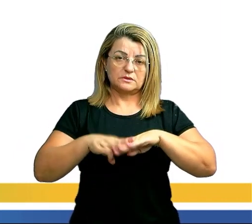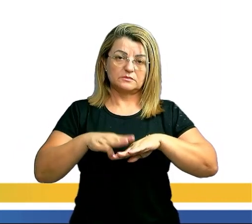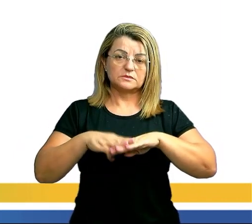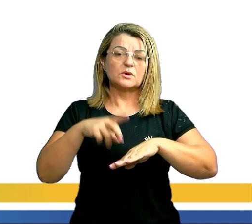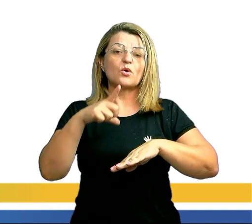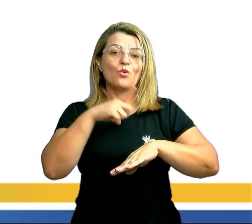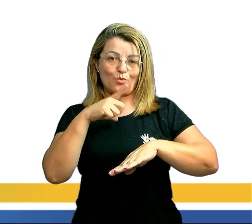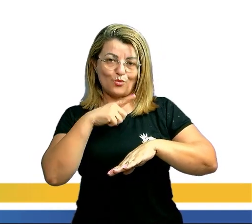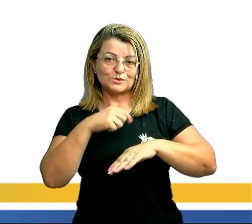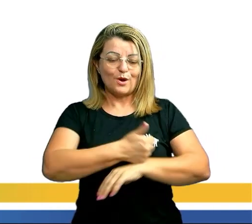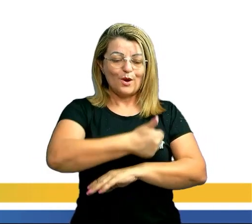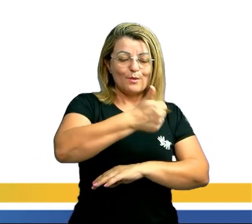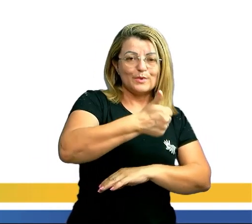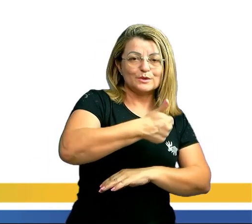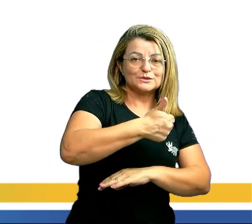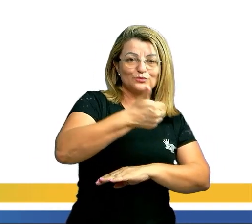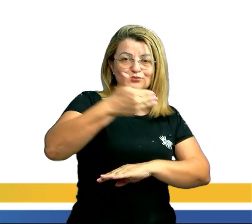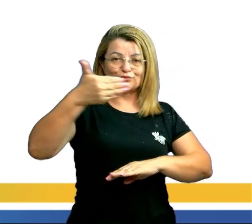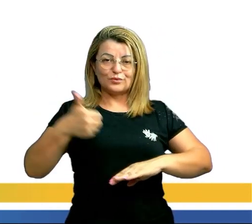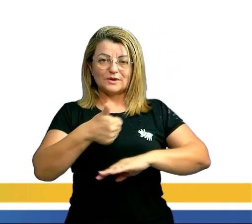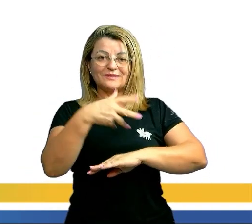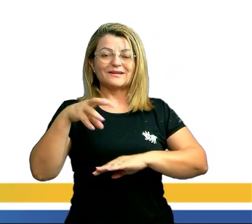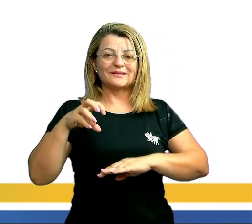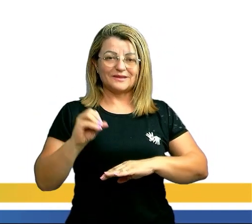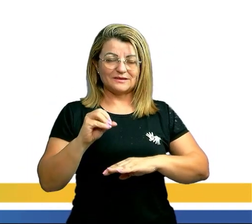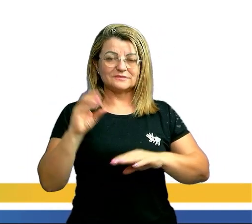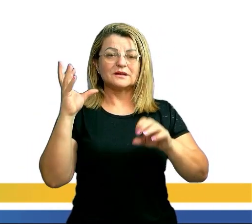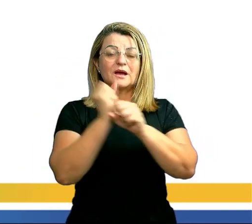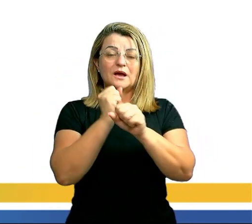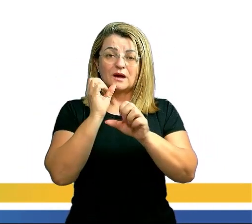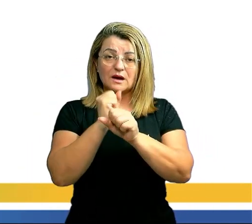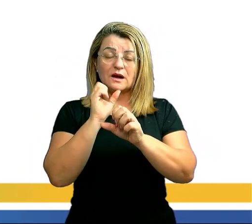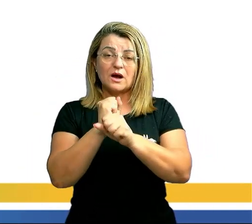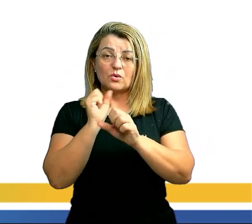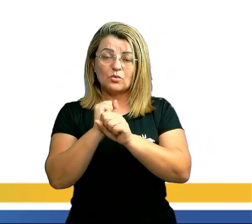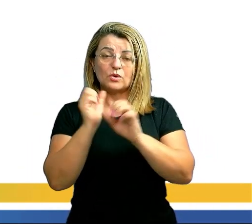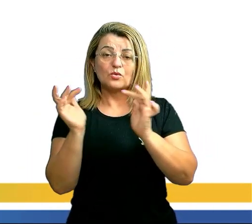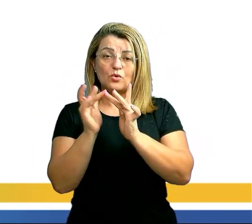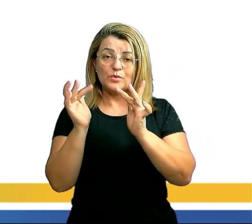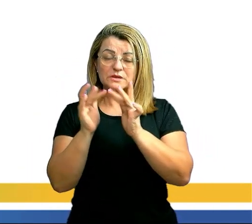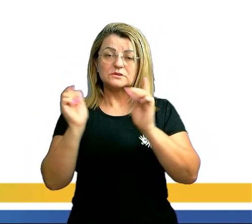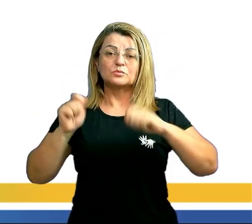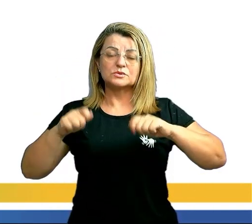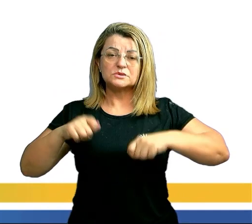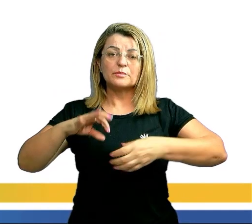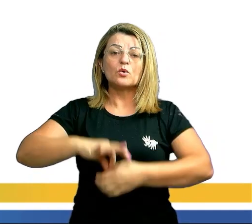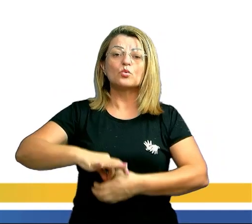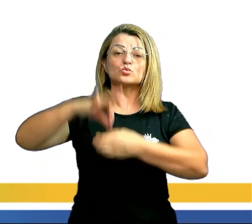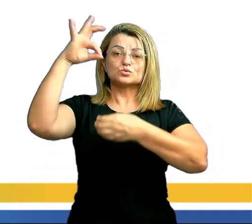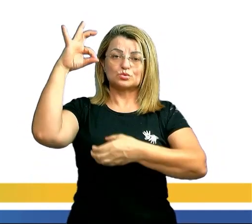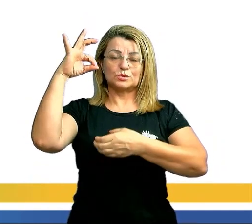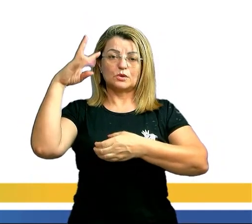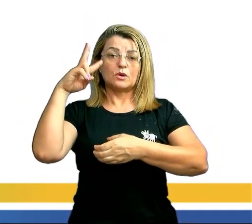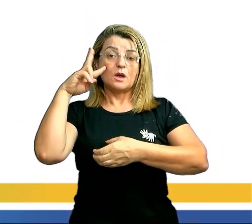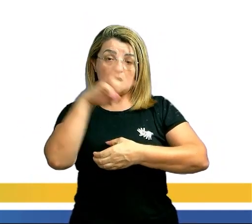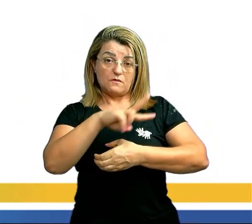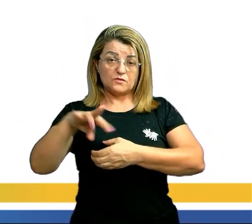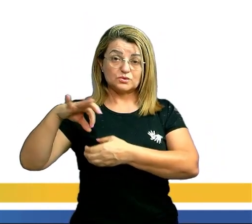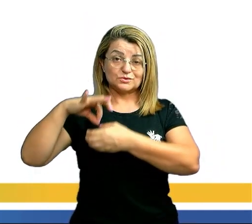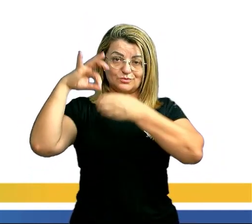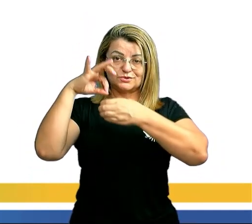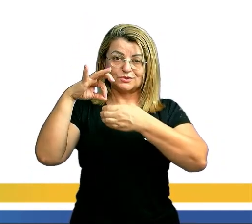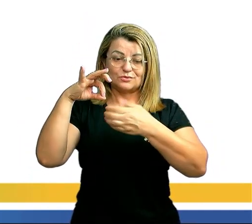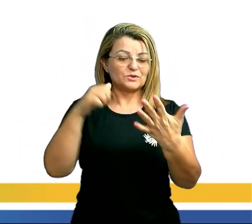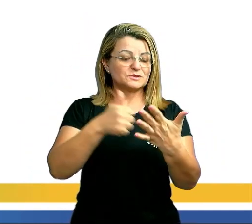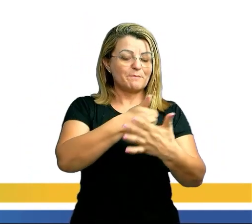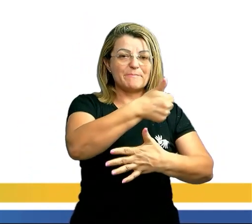colocados. Calcule as combinações possíveis para o resultado do sorteio. Note que no resultado do sorteio a ordem